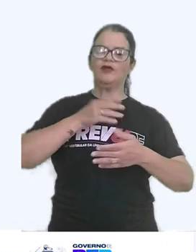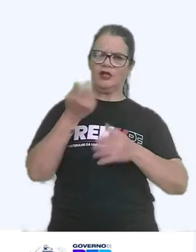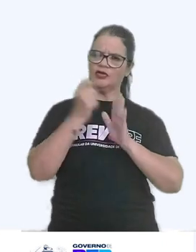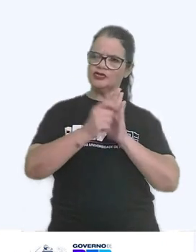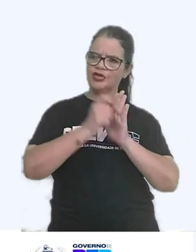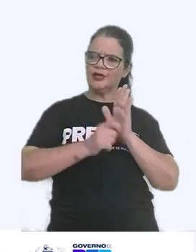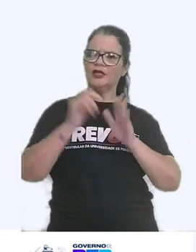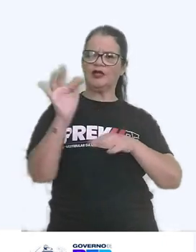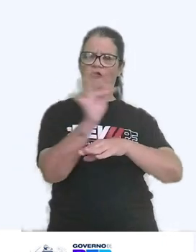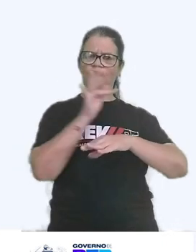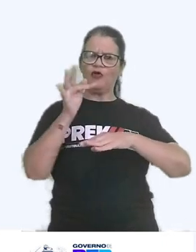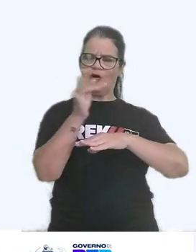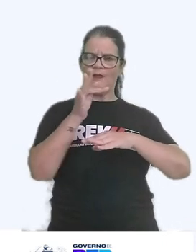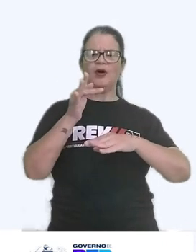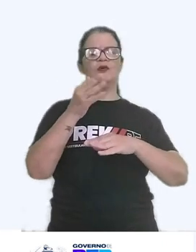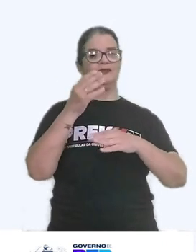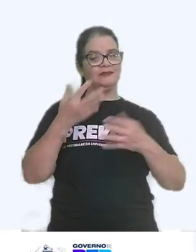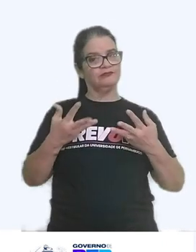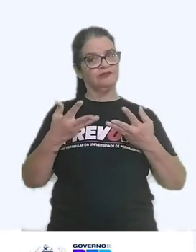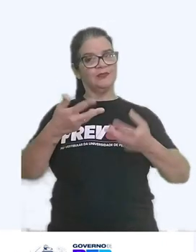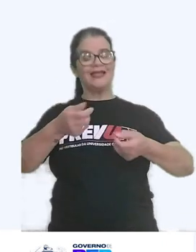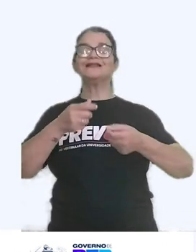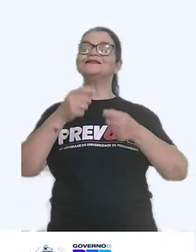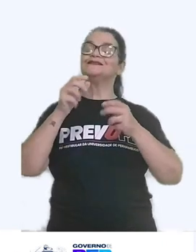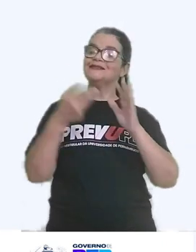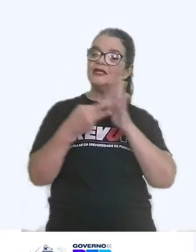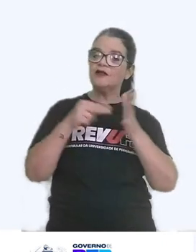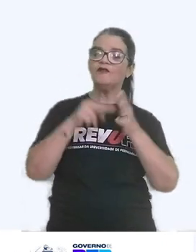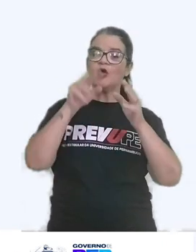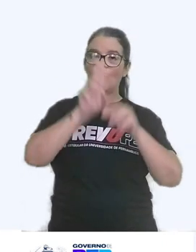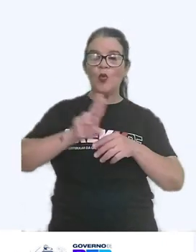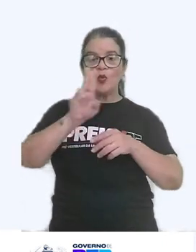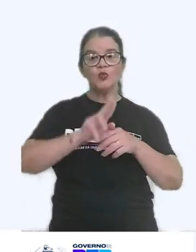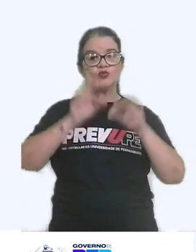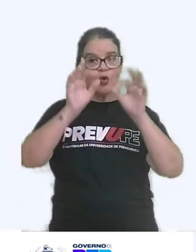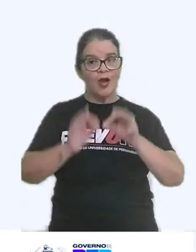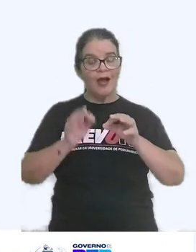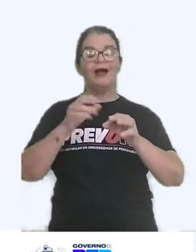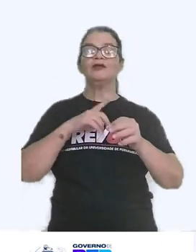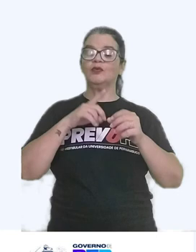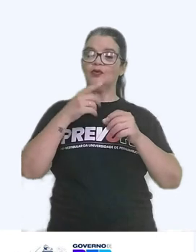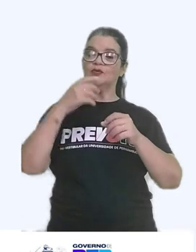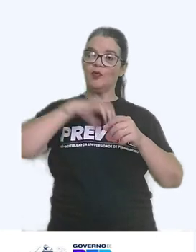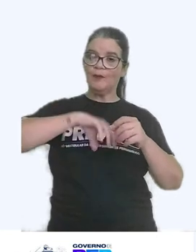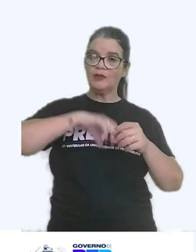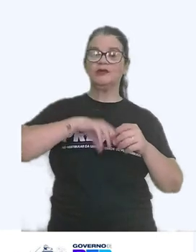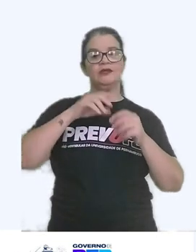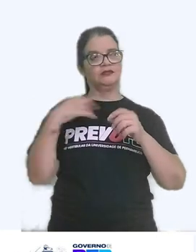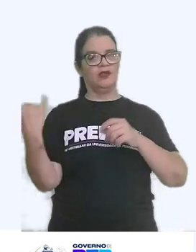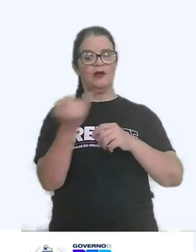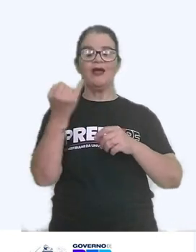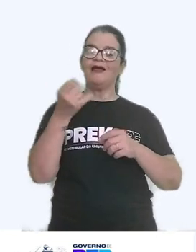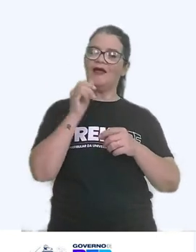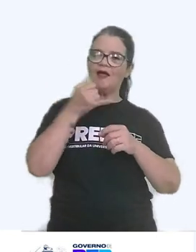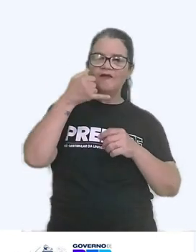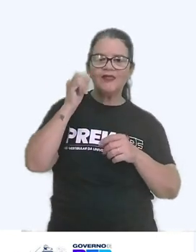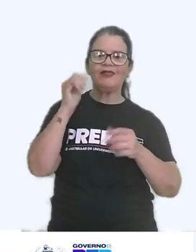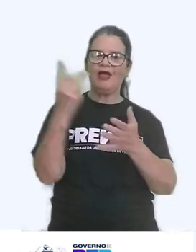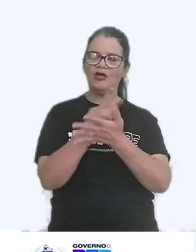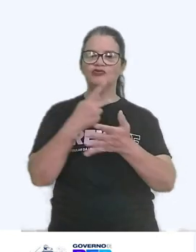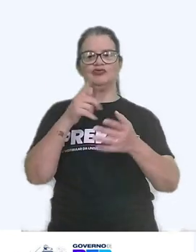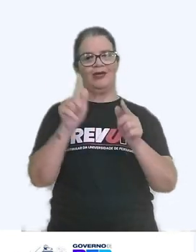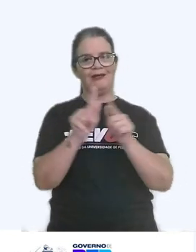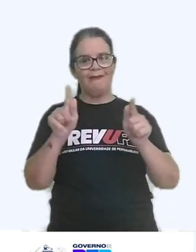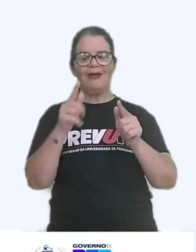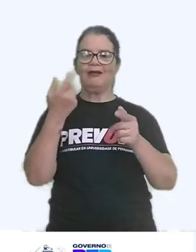escrita formal, o que significa que o uso correto da língua portuguesa é crucial. Evitar erros de gramática, ortografia e pontuação